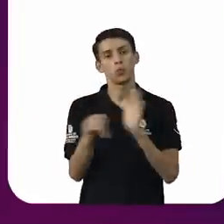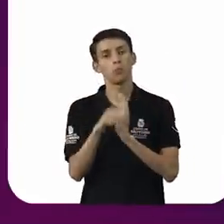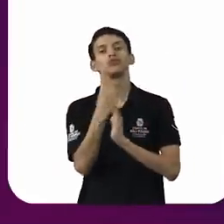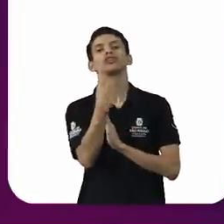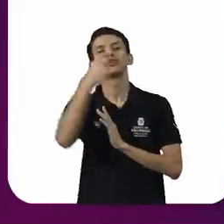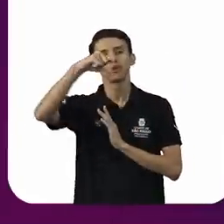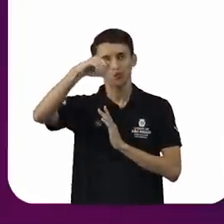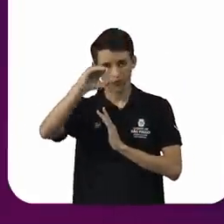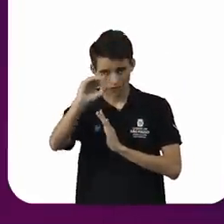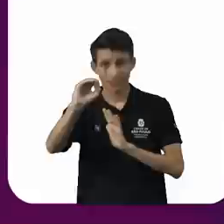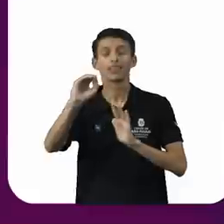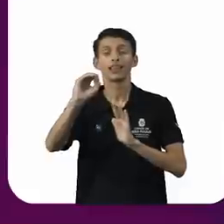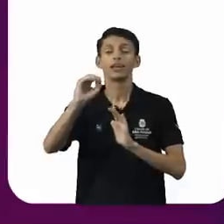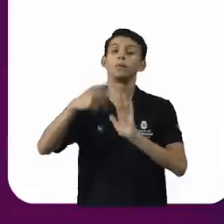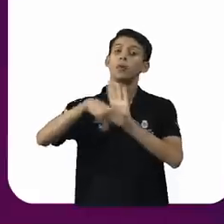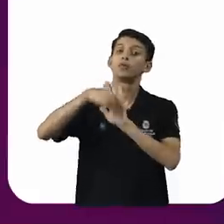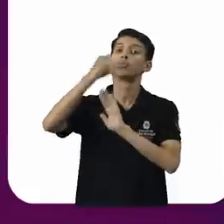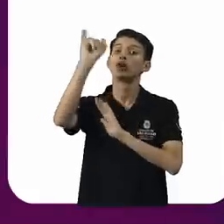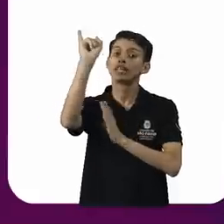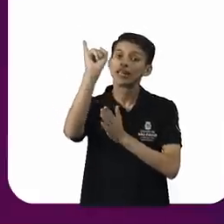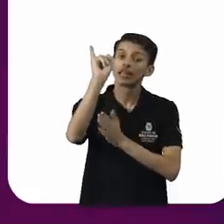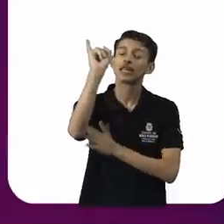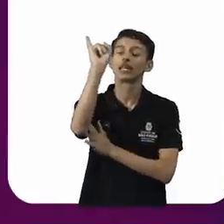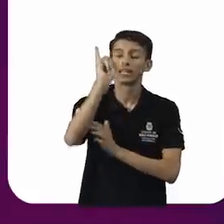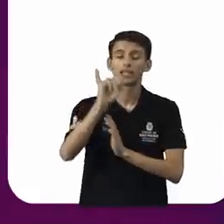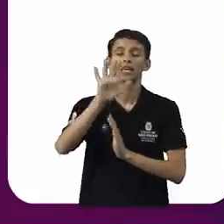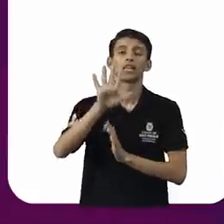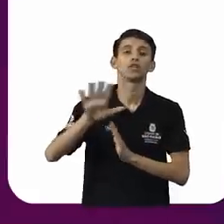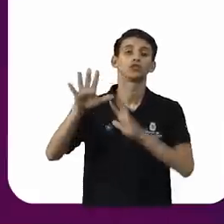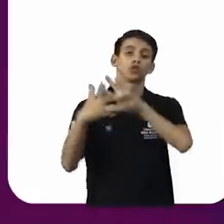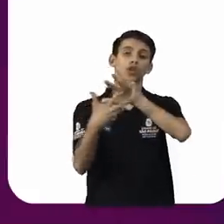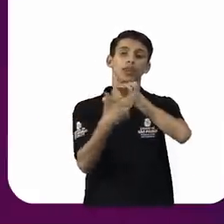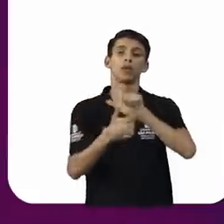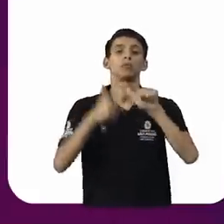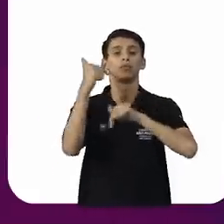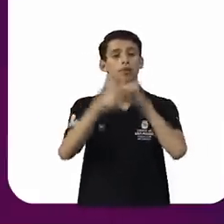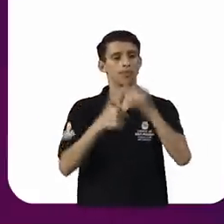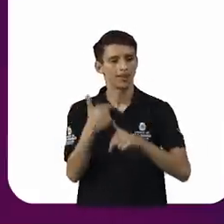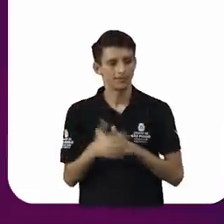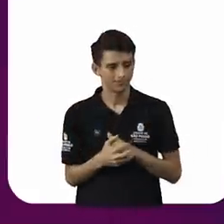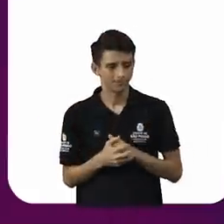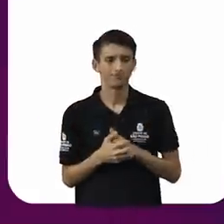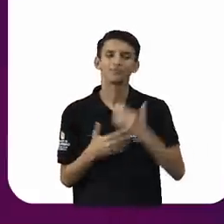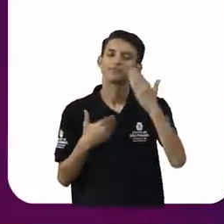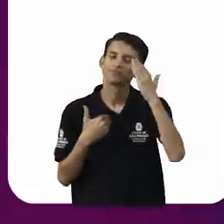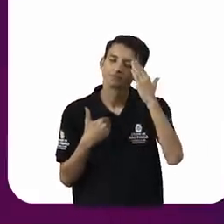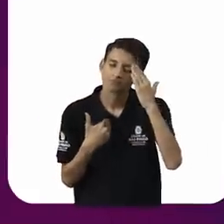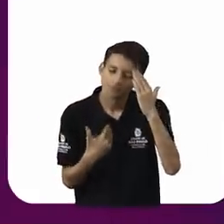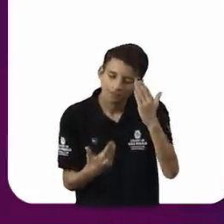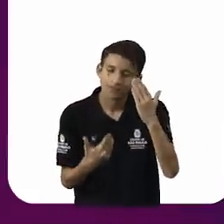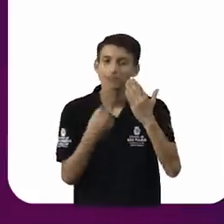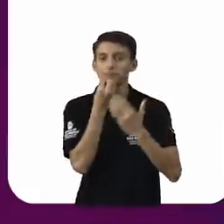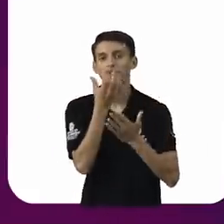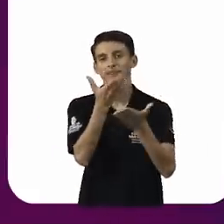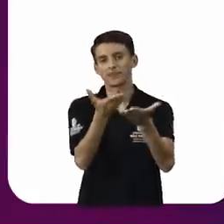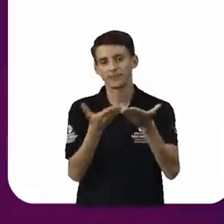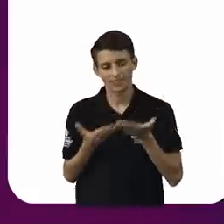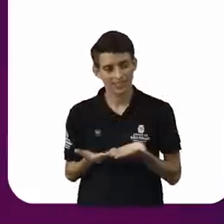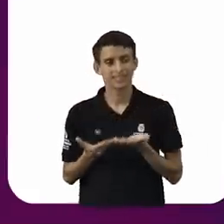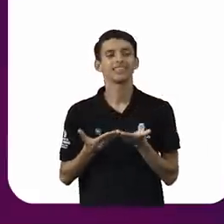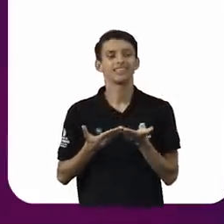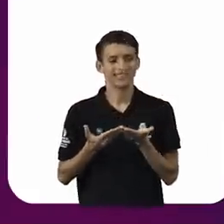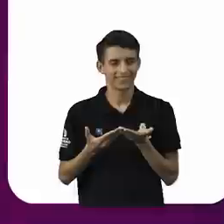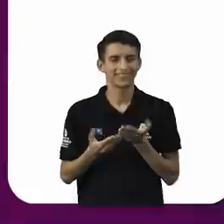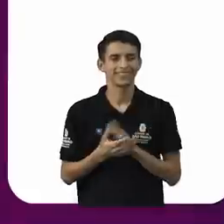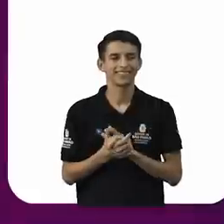Organização Internacional do Trabalho, editora RTM. Doutora Adriane, muito bem-vinda. É uma honra recebê-la aqui.